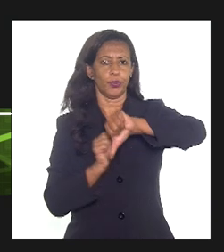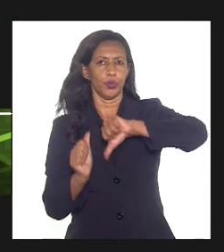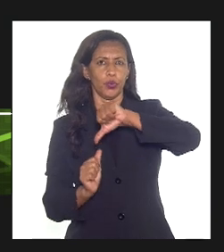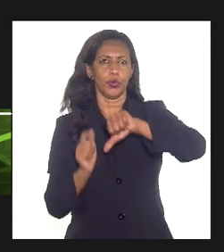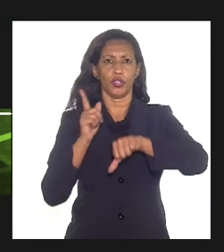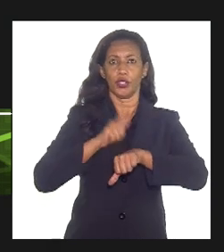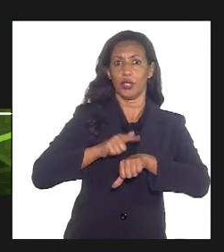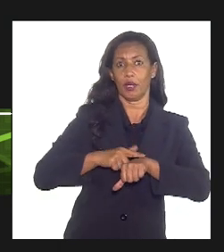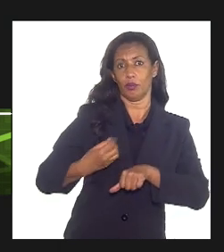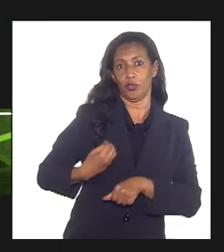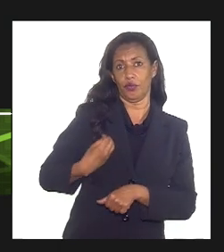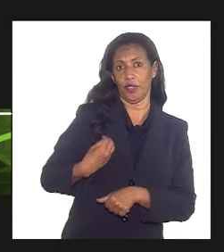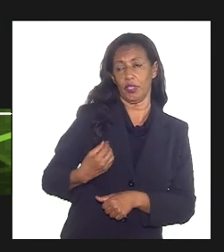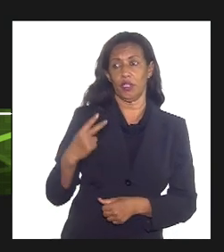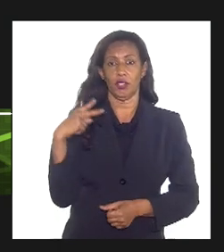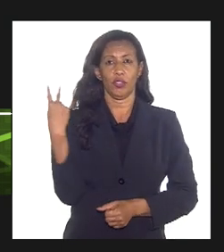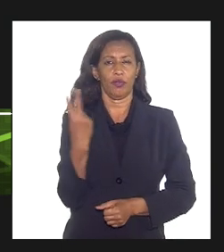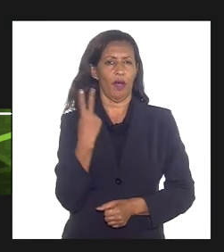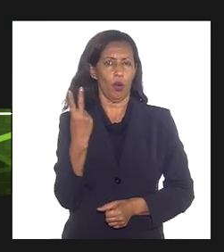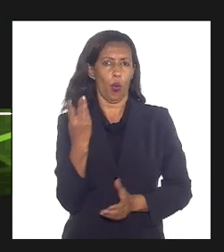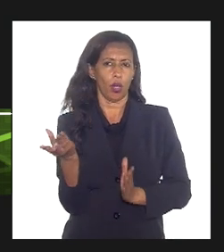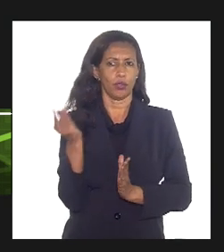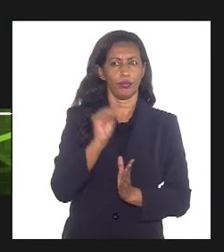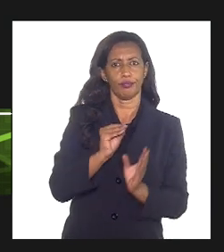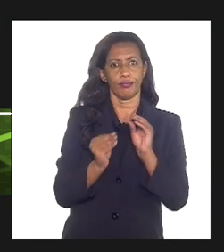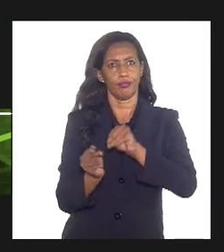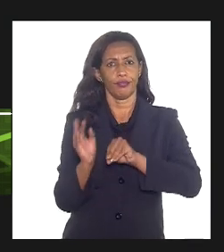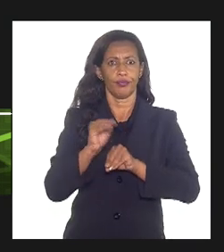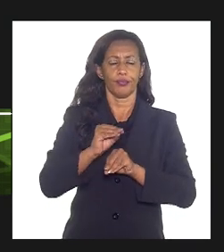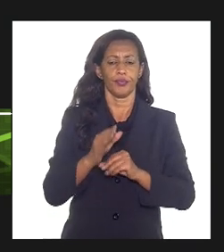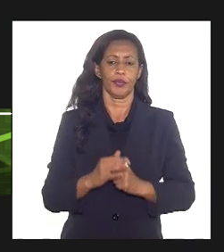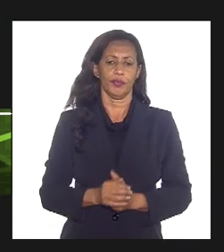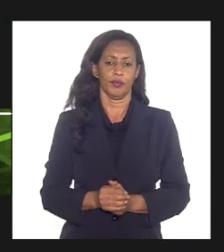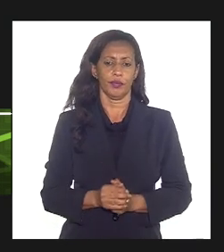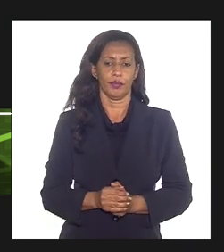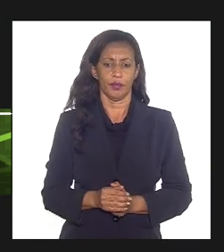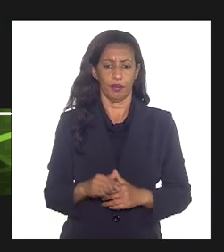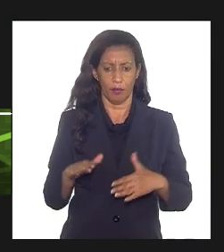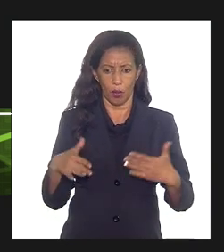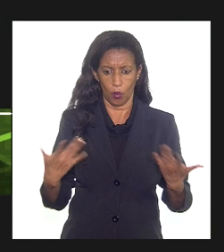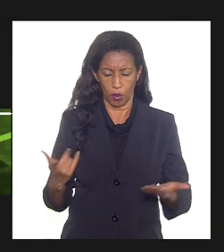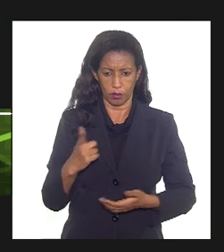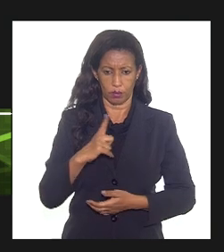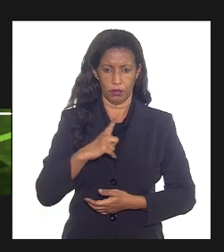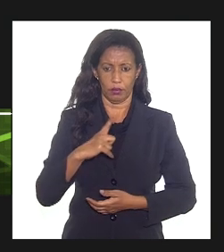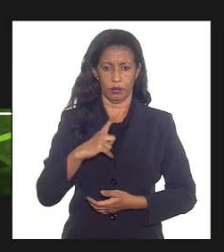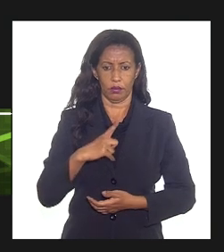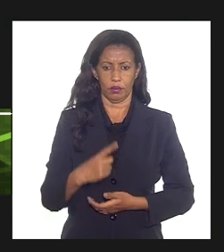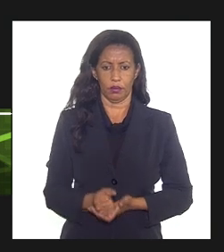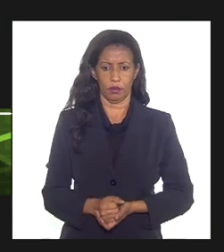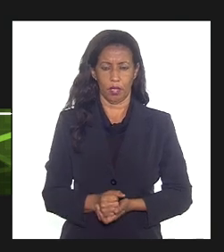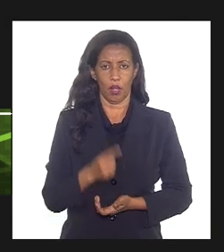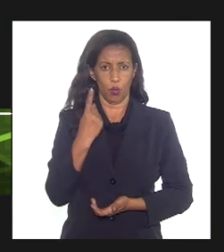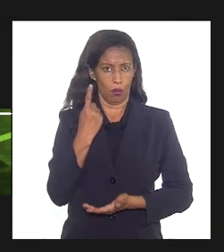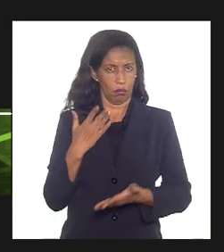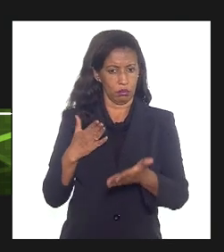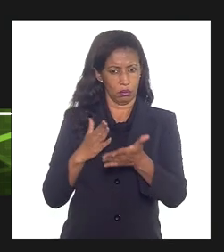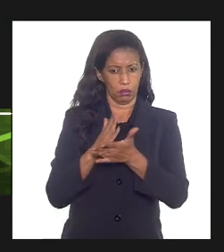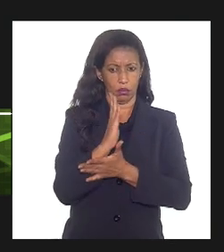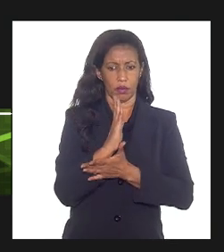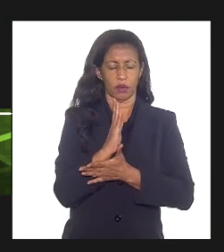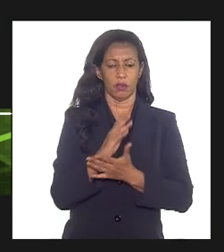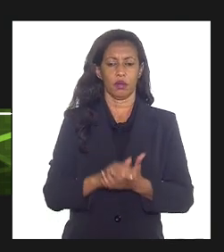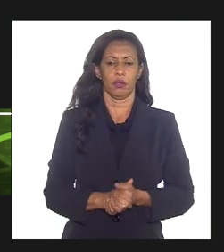ou mesmo de valores associados. Então, quando há uma aprovação dessas